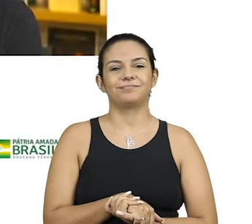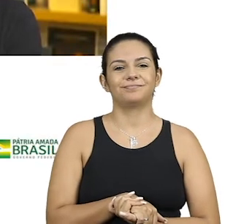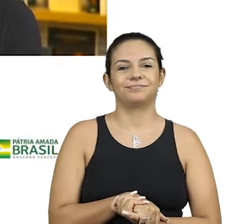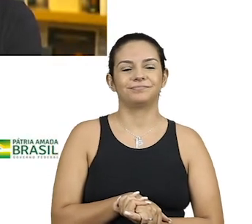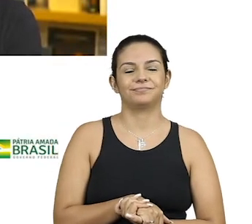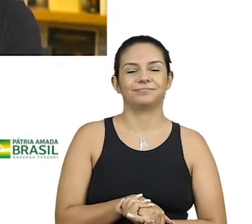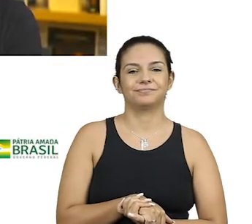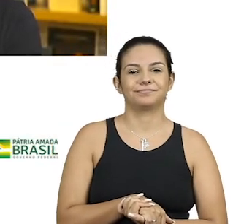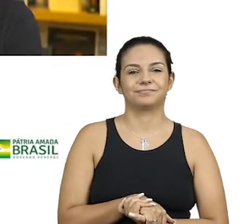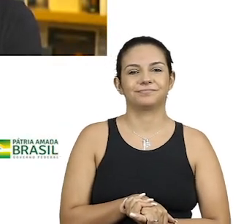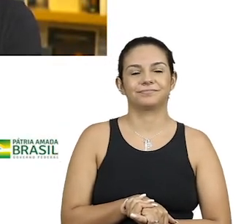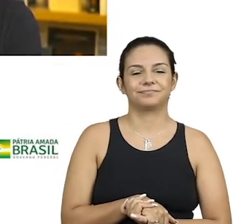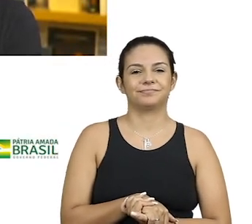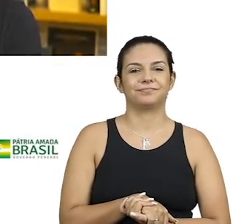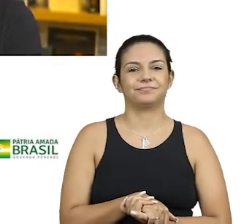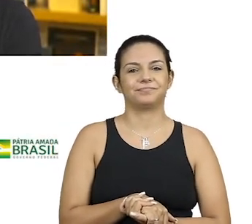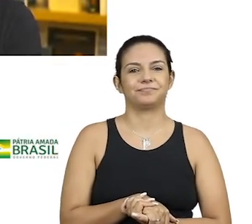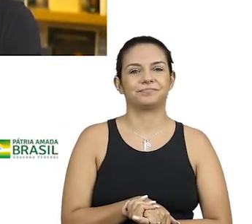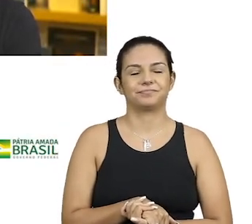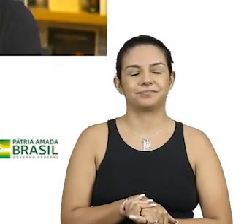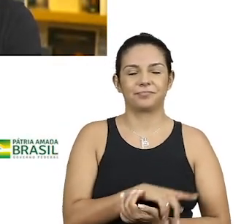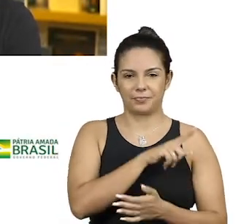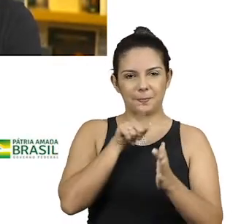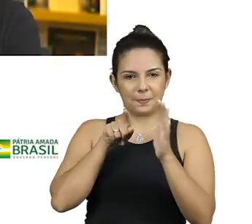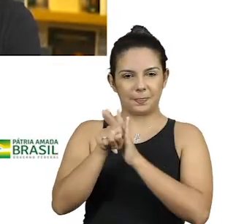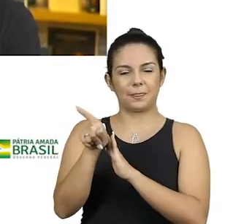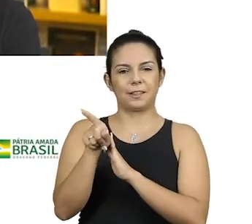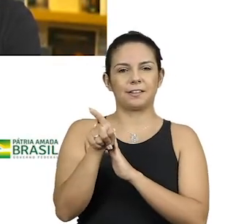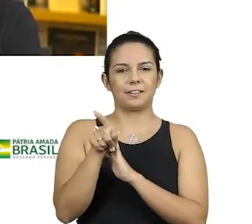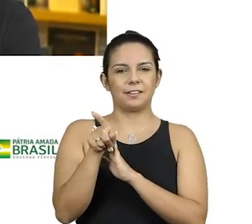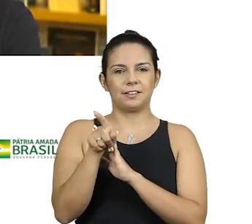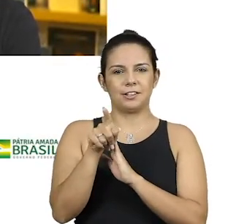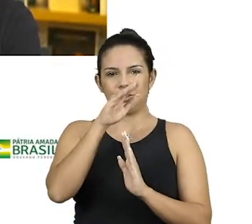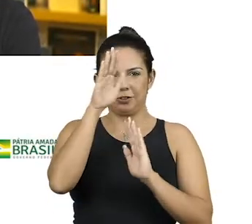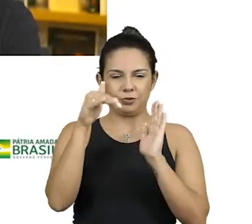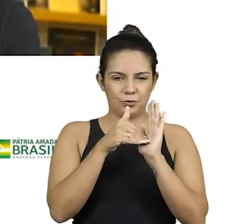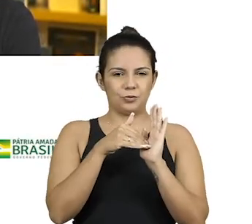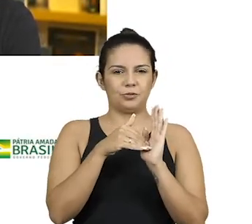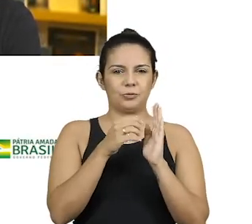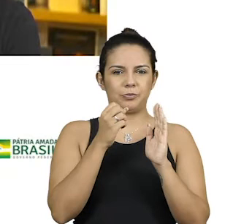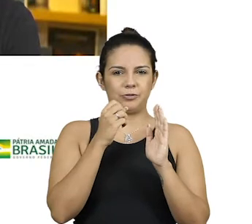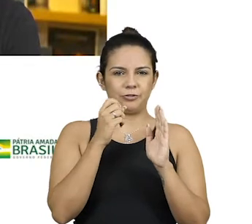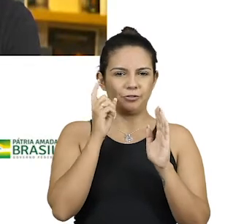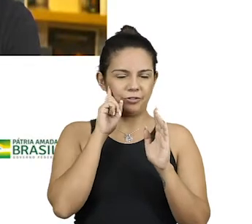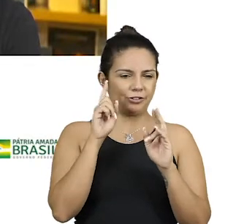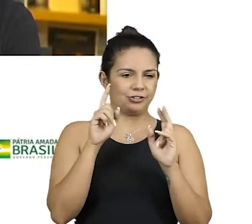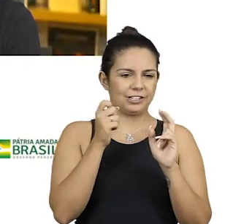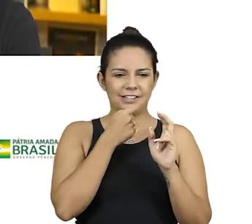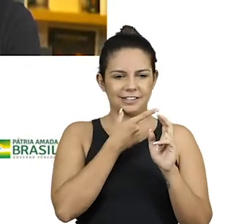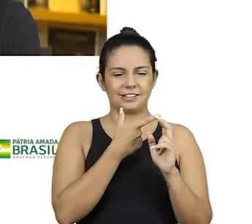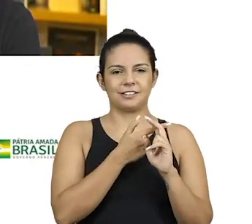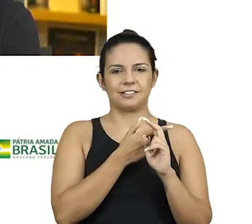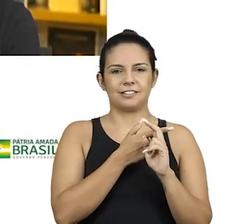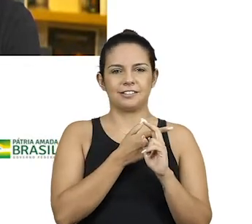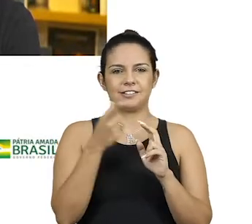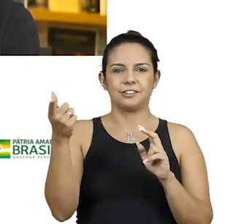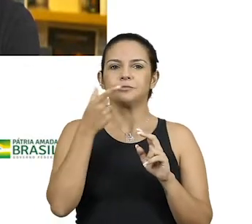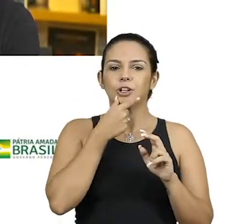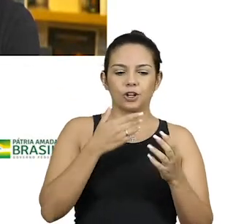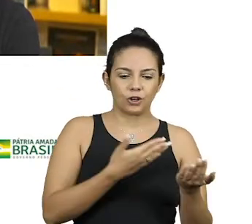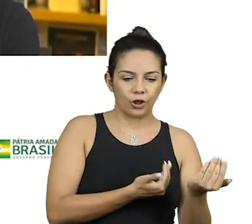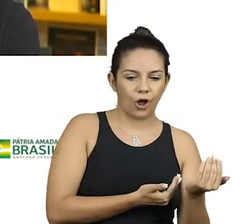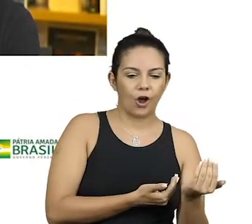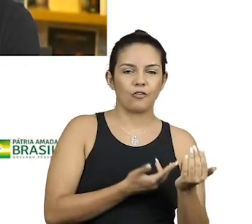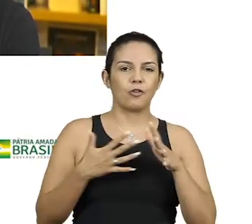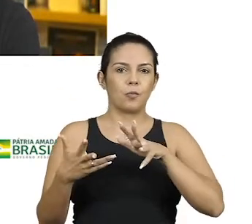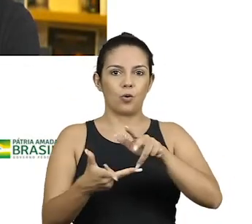Está dando uma rechecada em tudo, não não? Engraçado, você como menino novo,